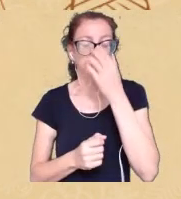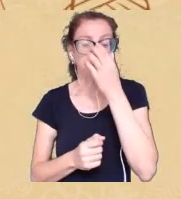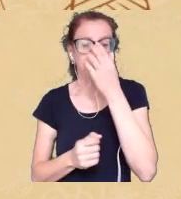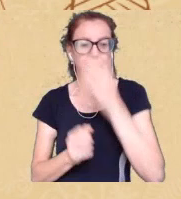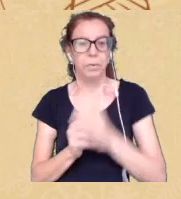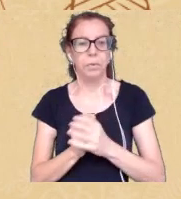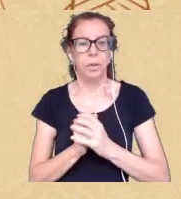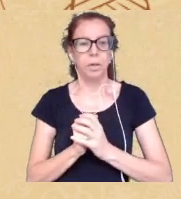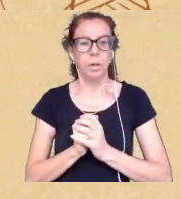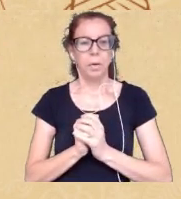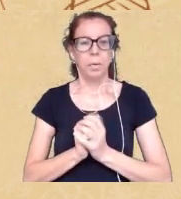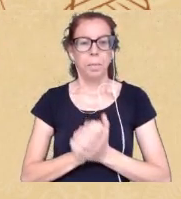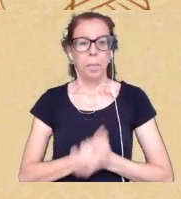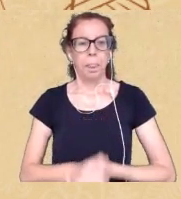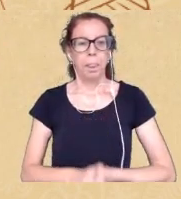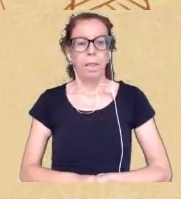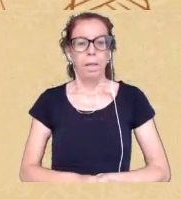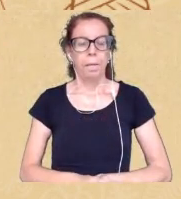por favor